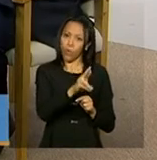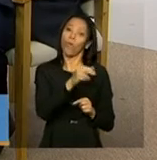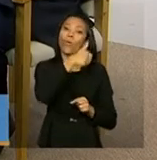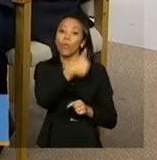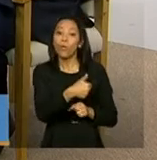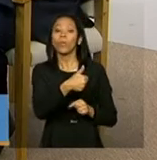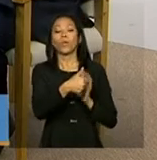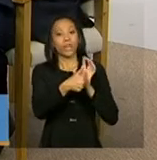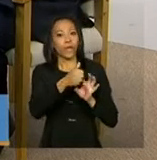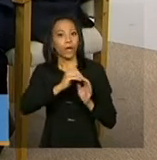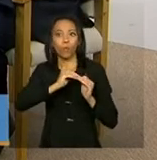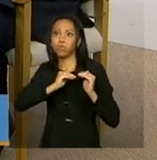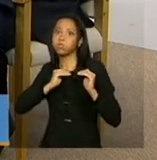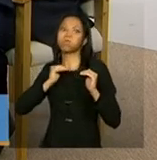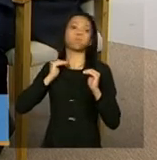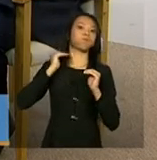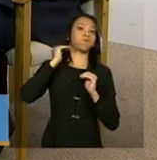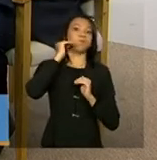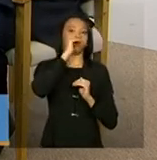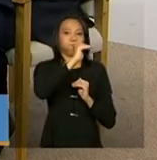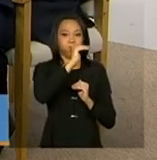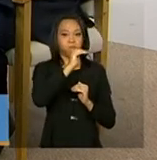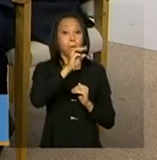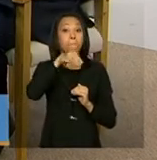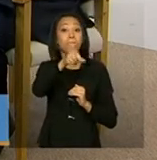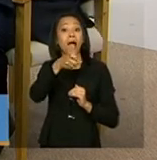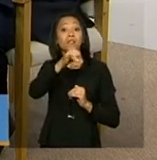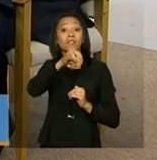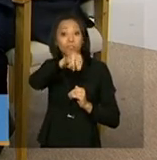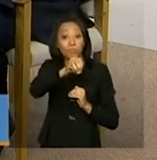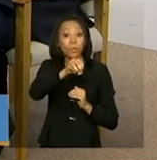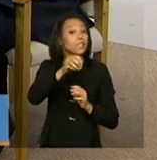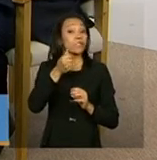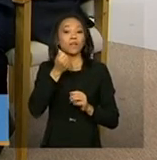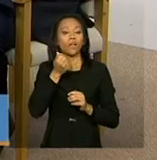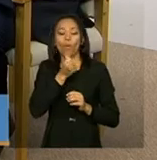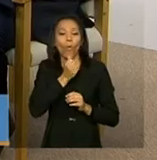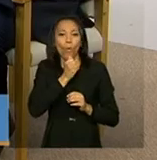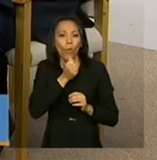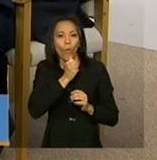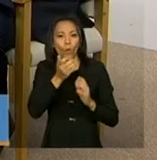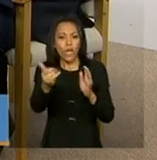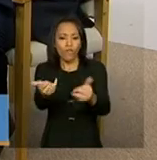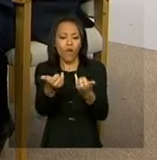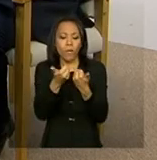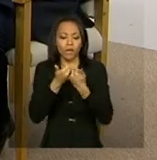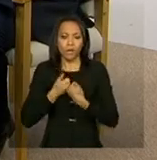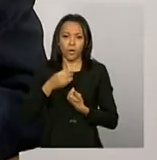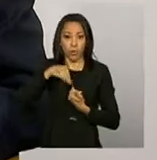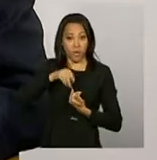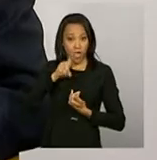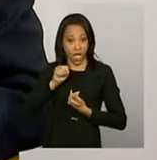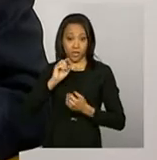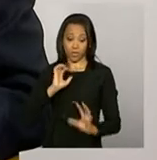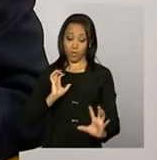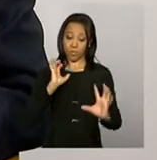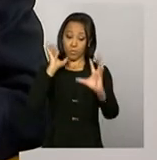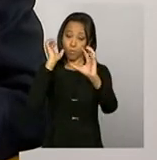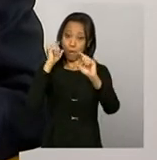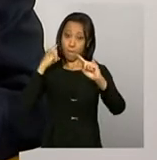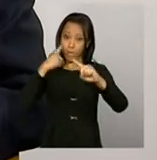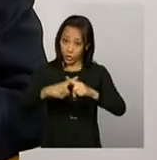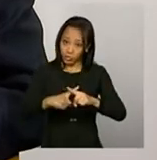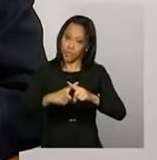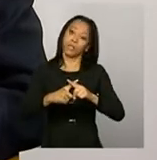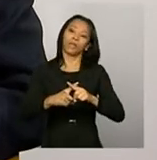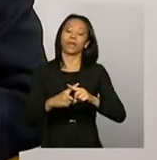1, que é o valor máximo, ainda que ele seja o valor máximo, se ele não prestou a informação para o Ministério, quando você multiplica esse fator